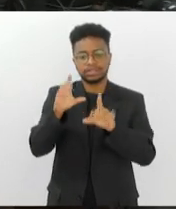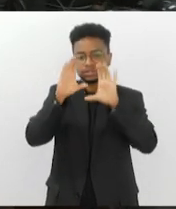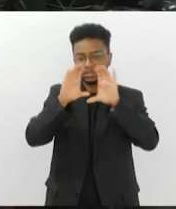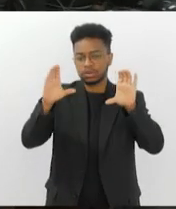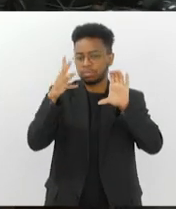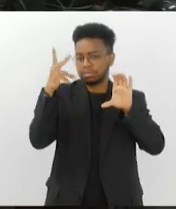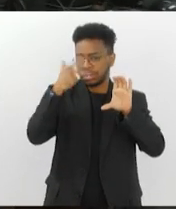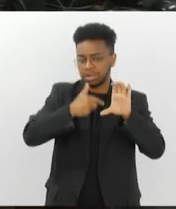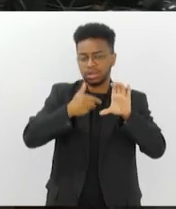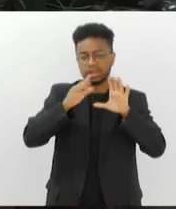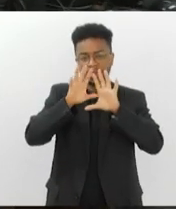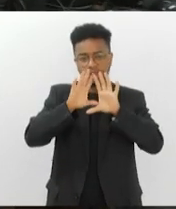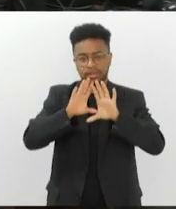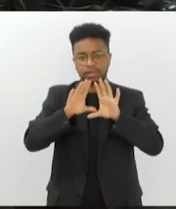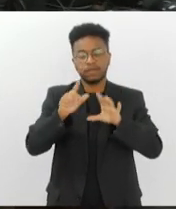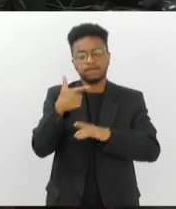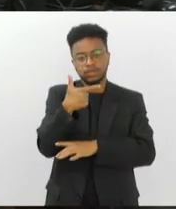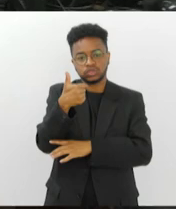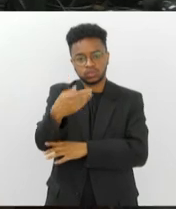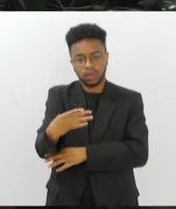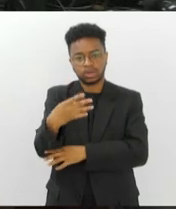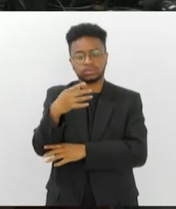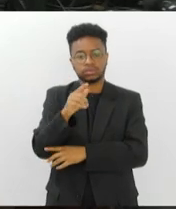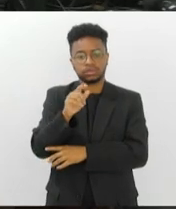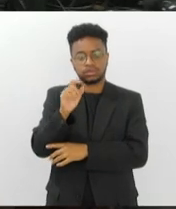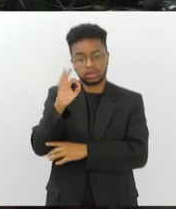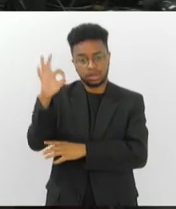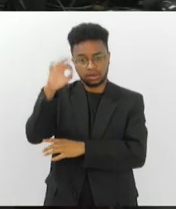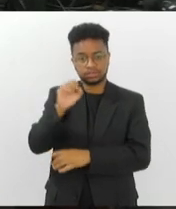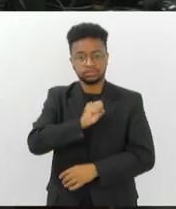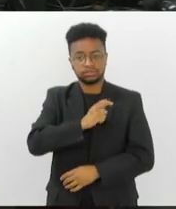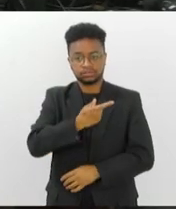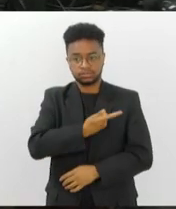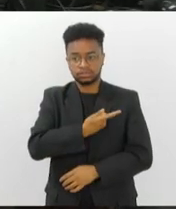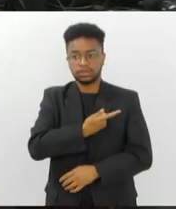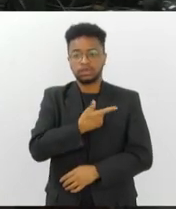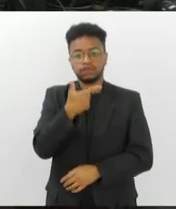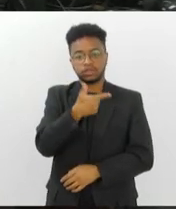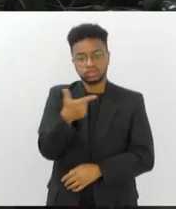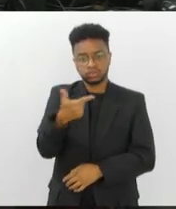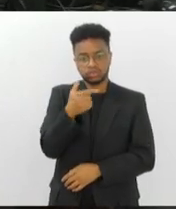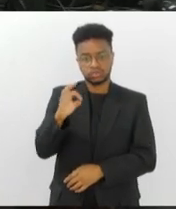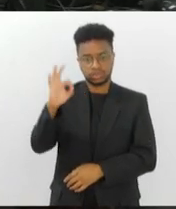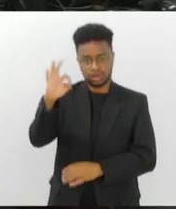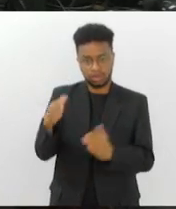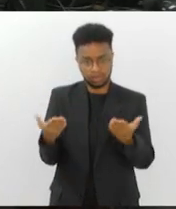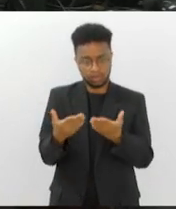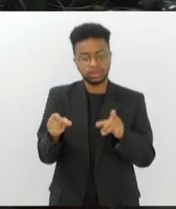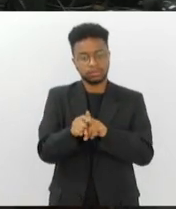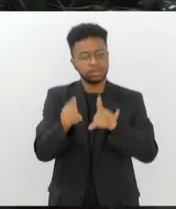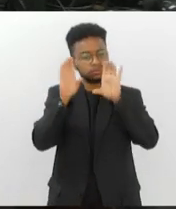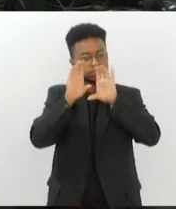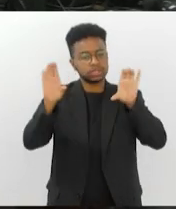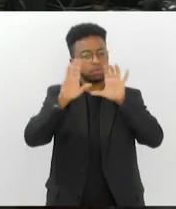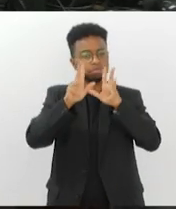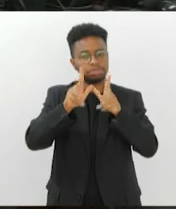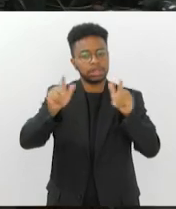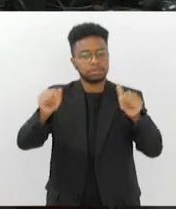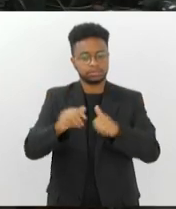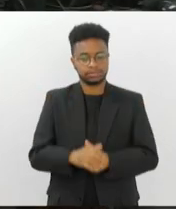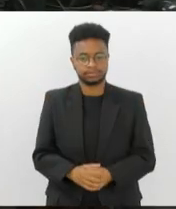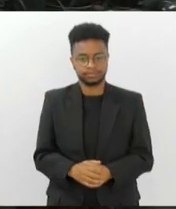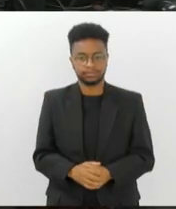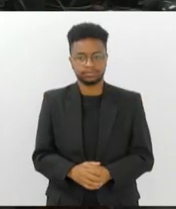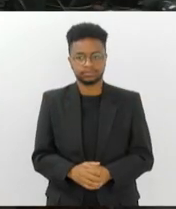limpo, mas com 24 graus. E São Gonçalo, menos 2 graus, 22, também está com céu limpo.